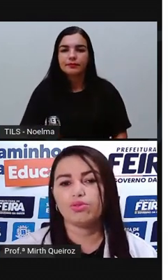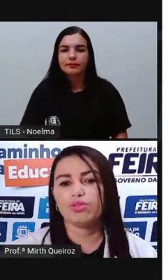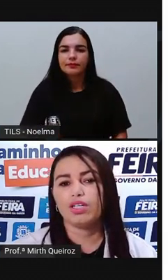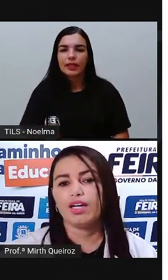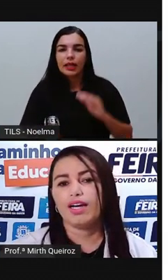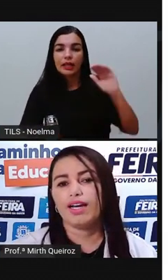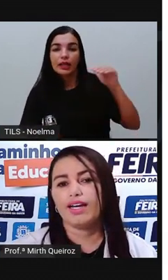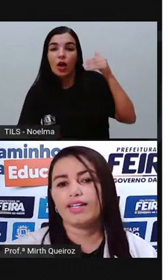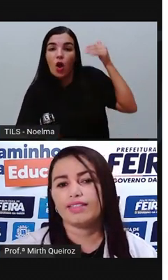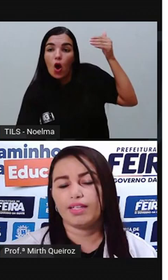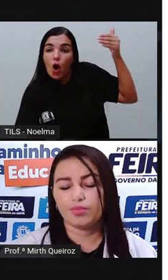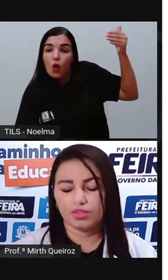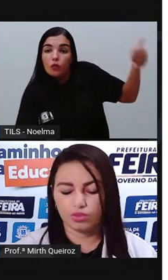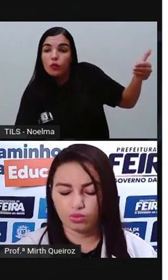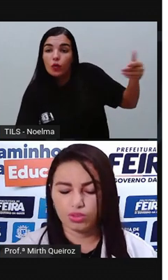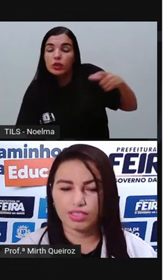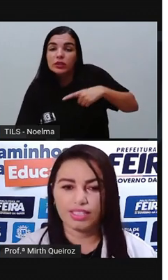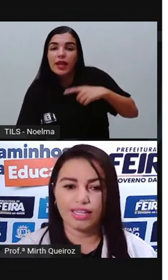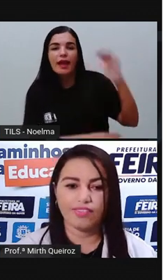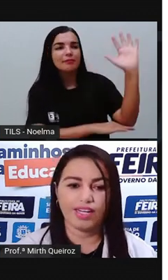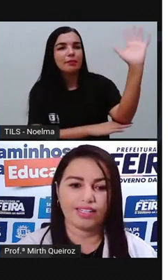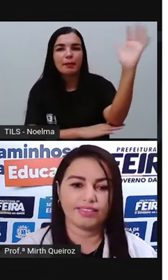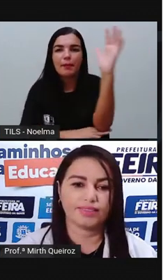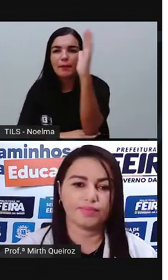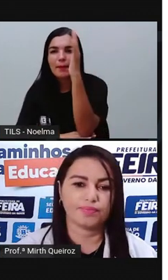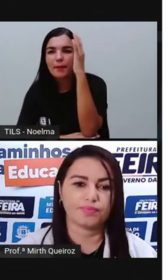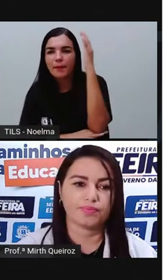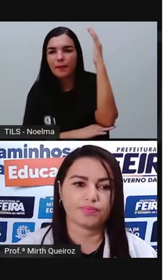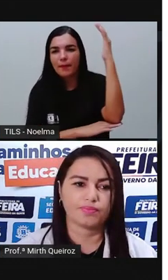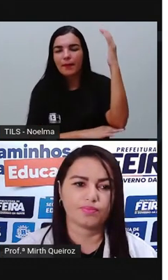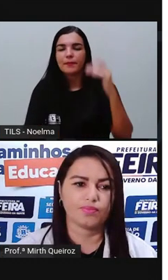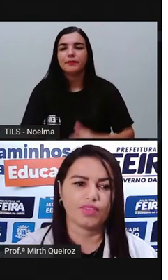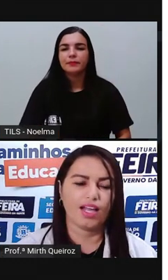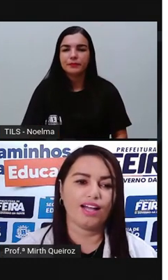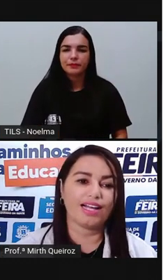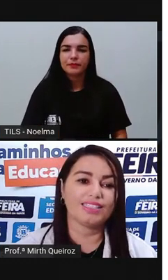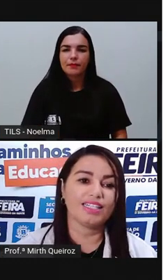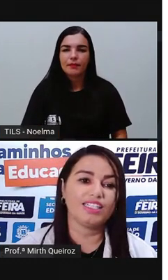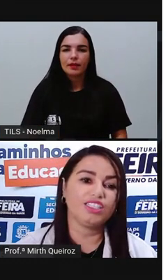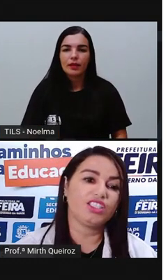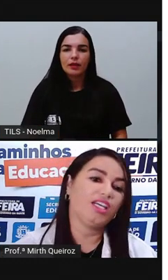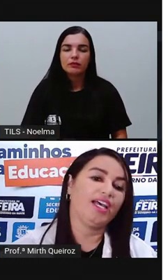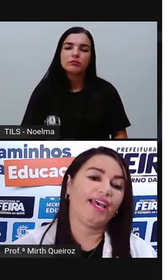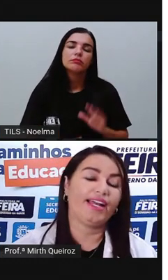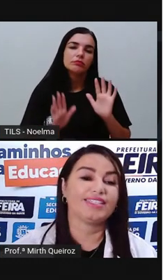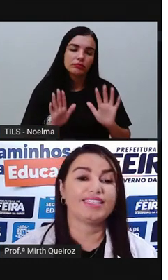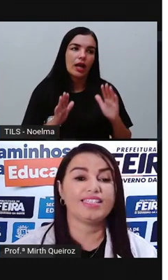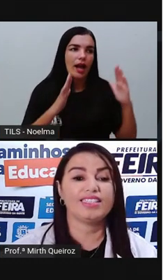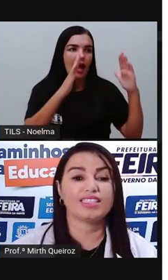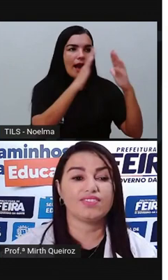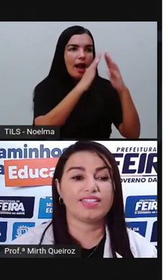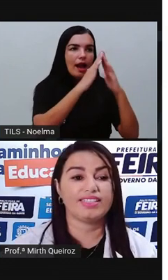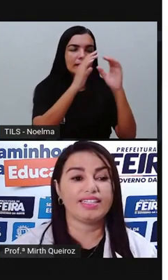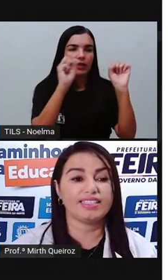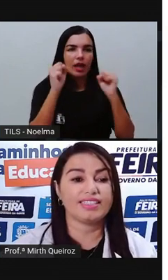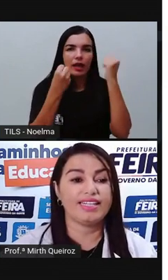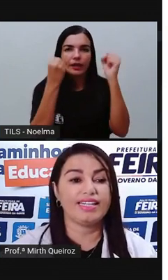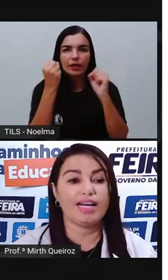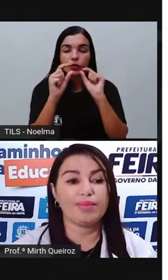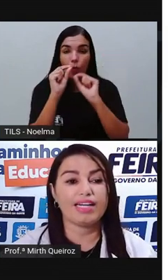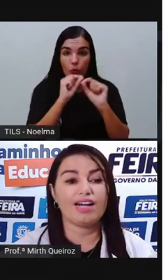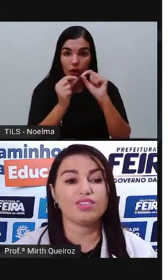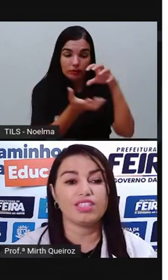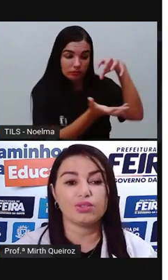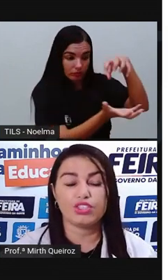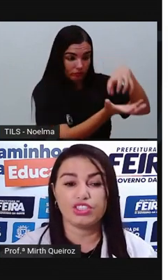no fundo, temos os canaviais. A Casa Grande era a sede das fazendas, que